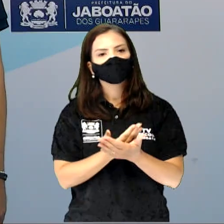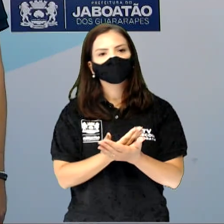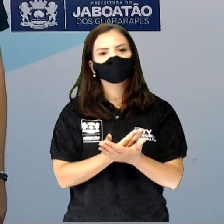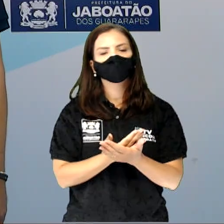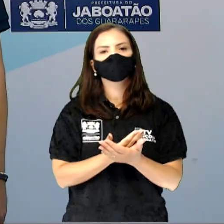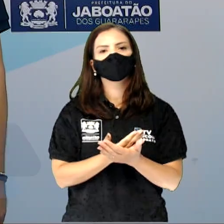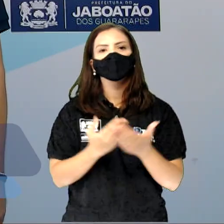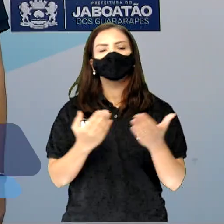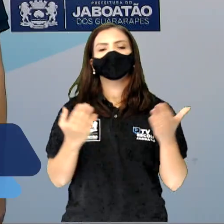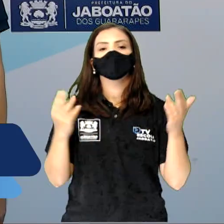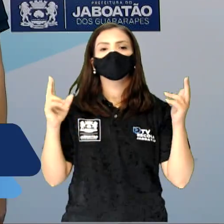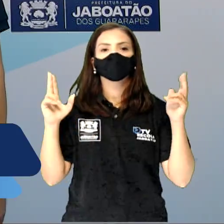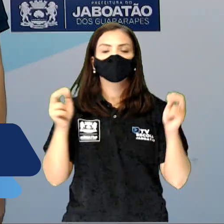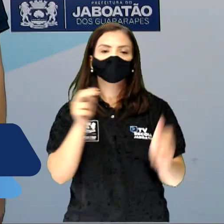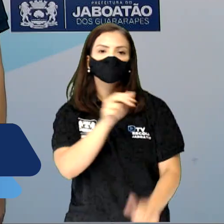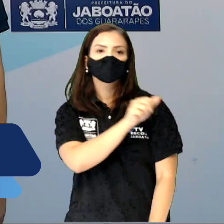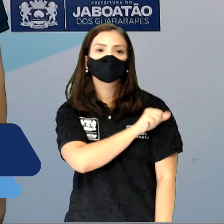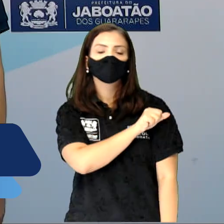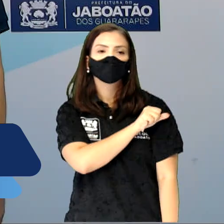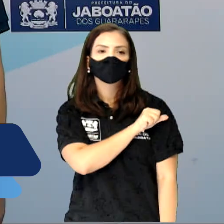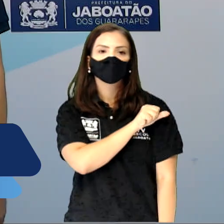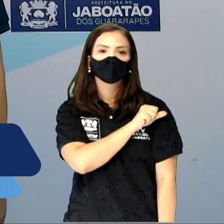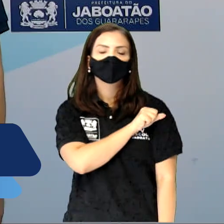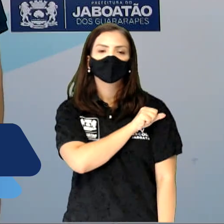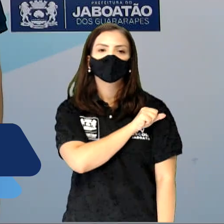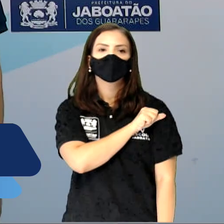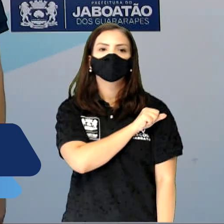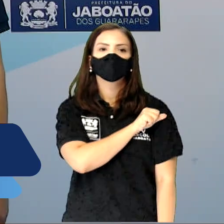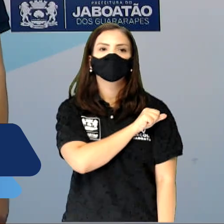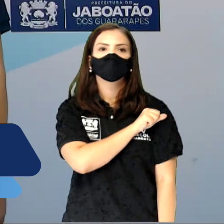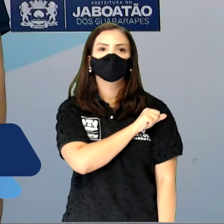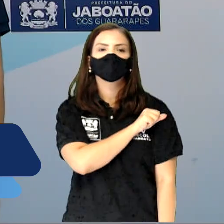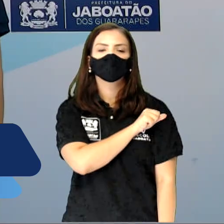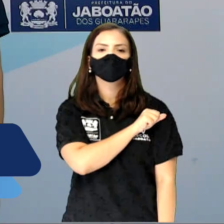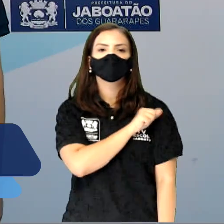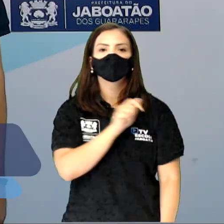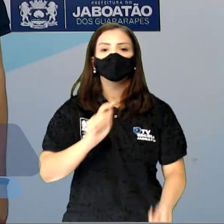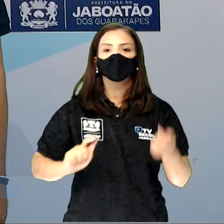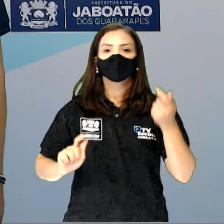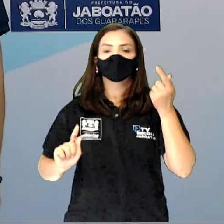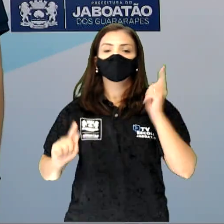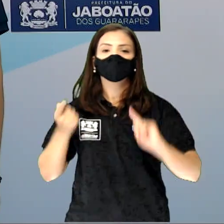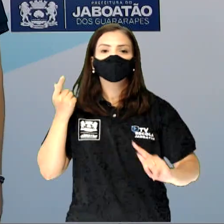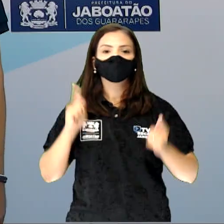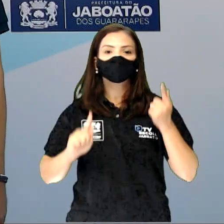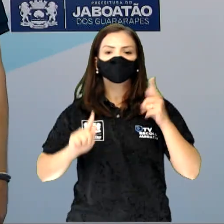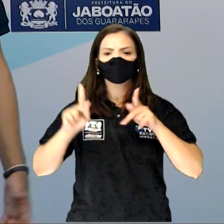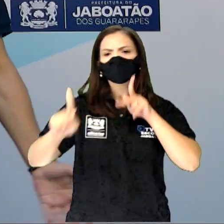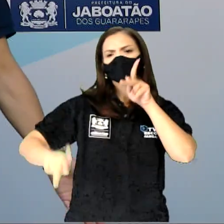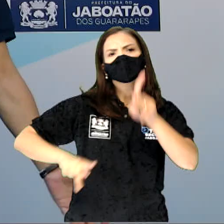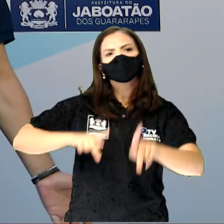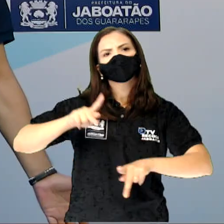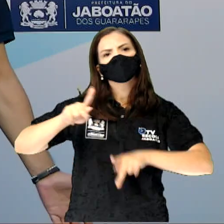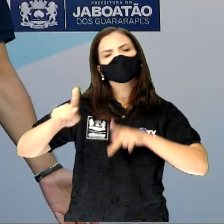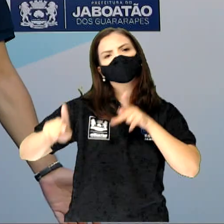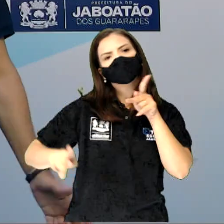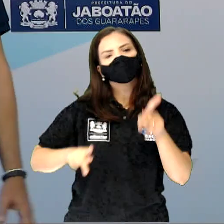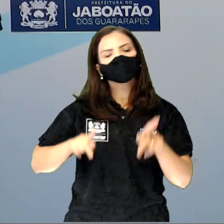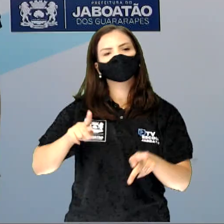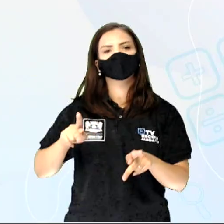E hoje, nono ano, a gente vai falar sobre gestos populares, humanos,